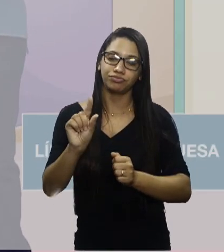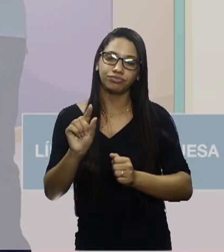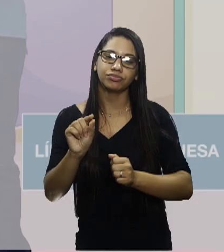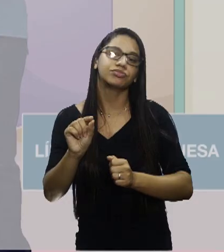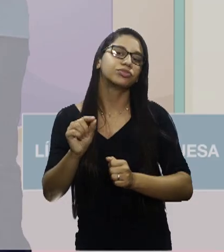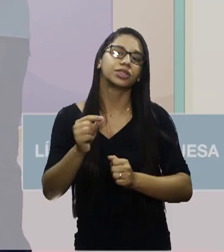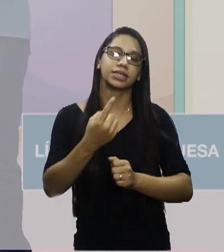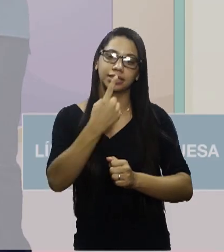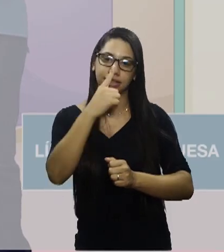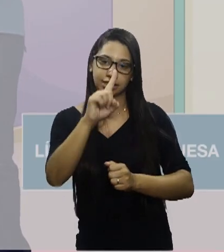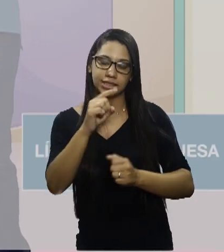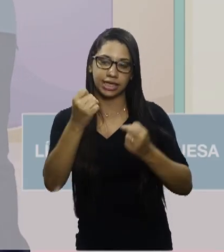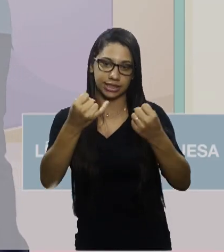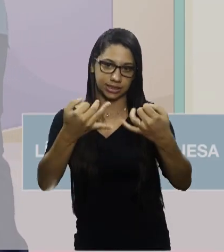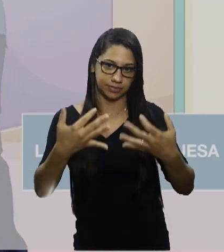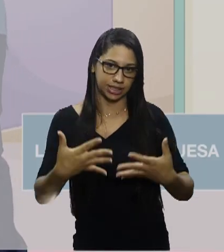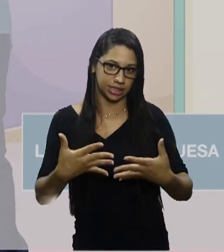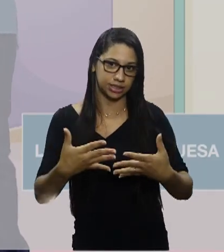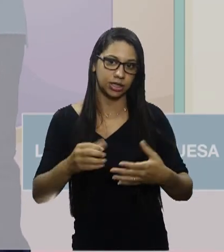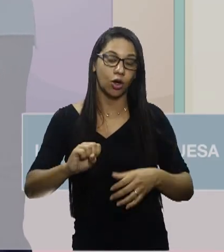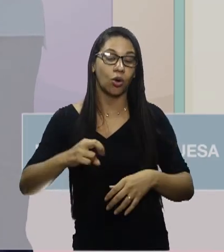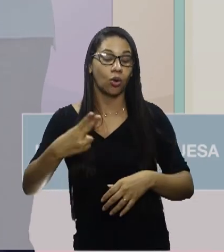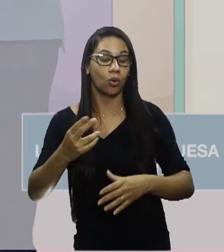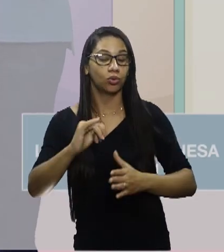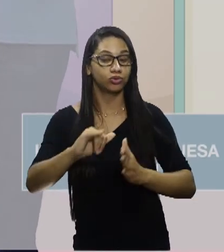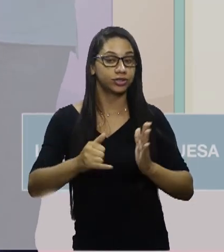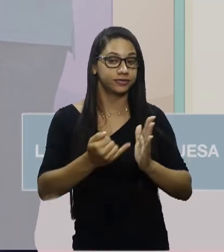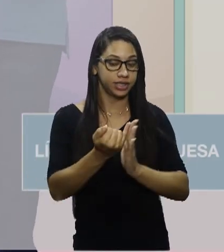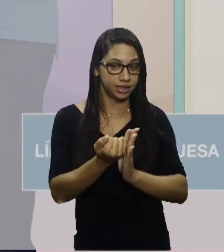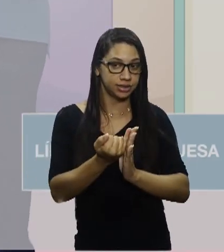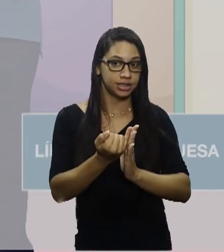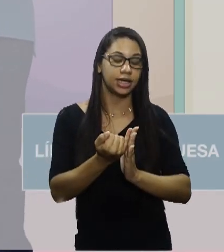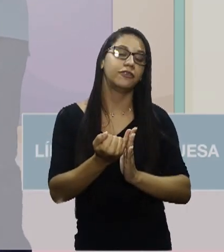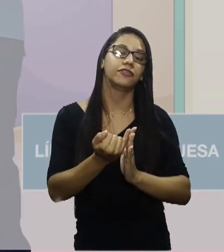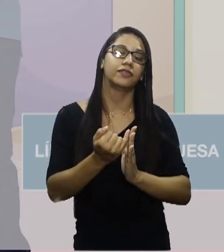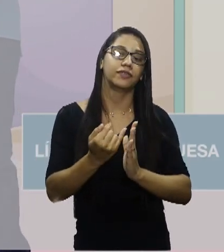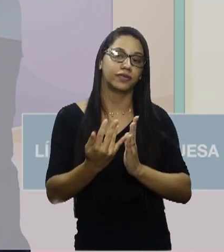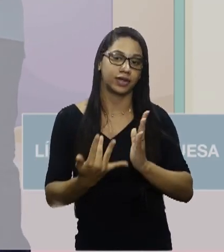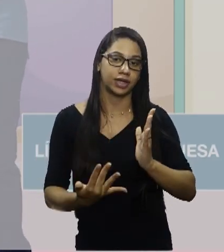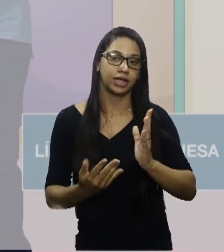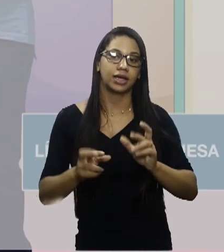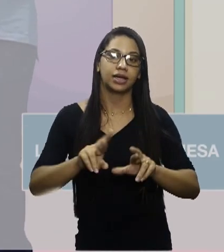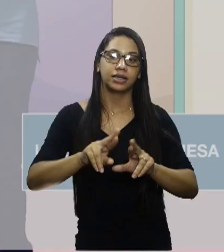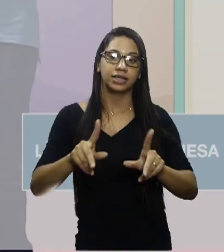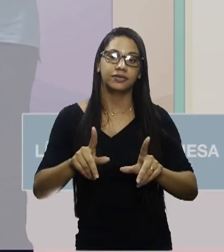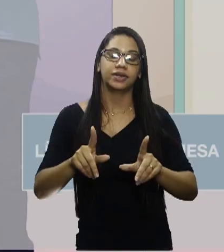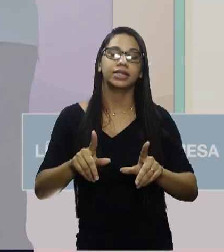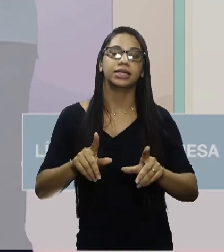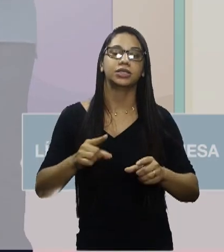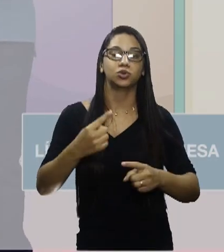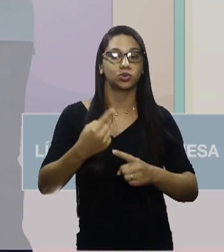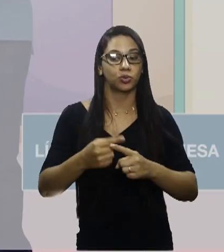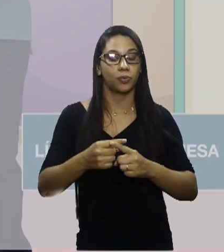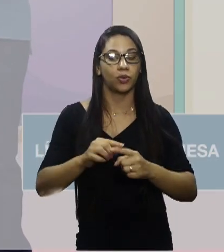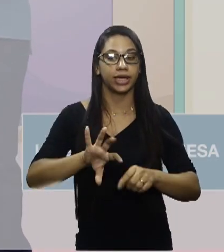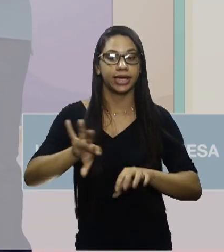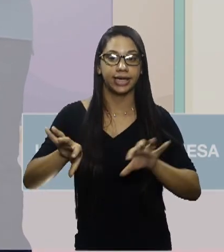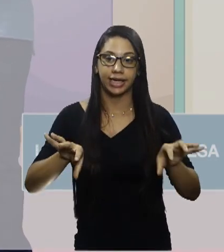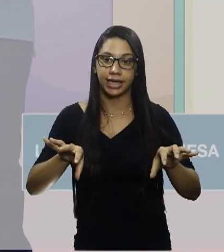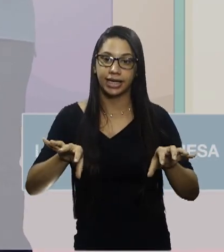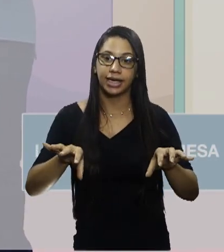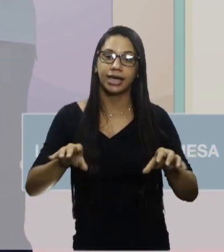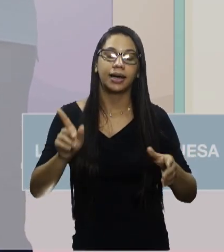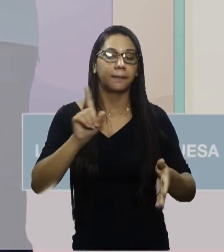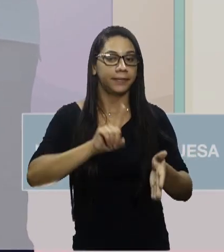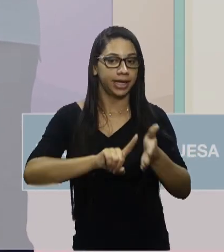dá uma ideia de explicação ou justificativa, né. Diferente do porquê separado, que é para fazer